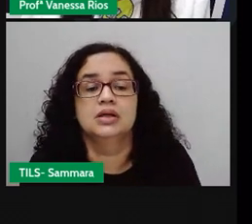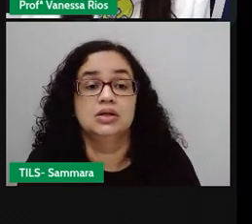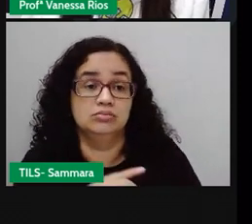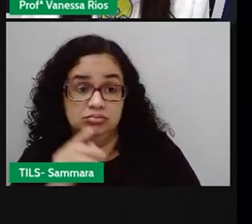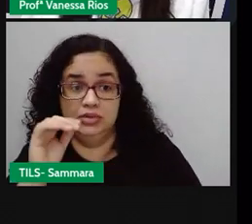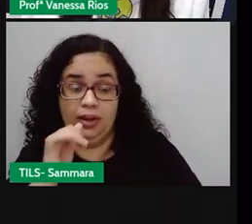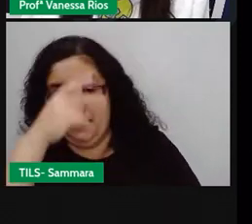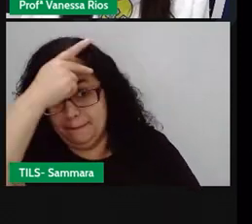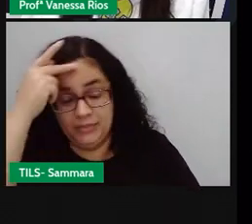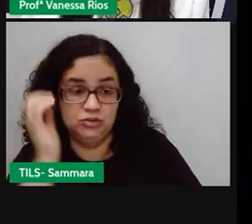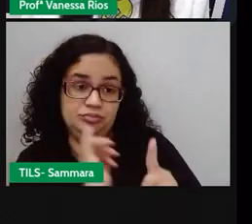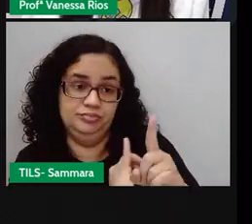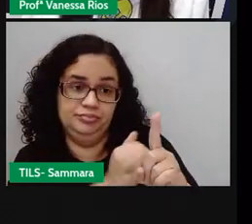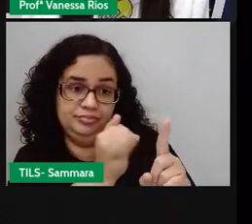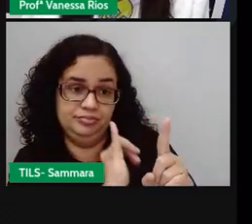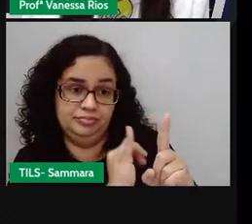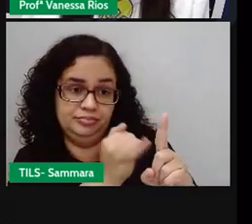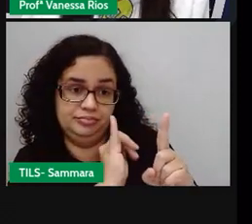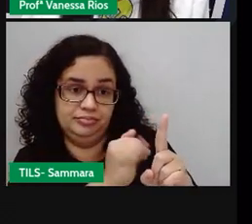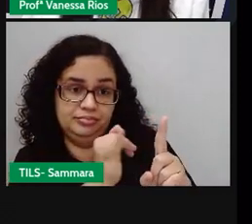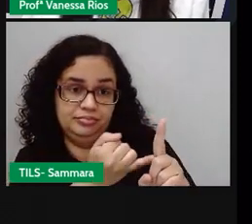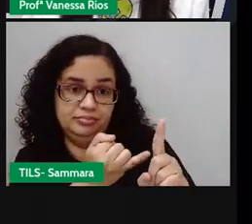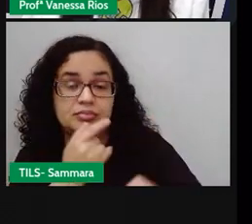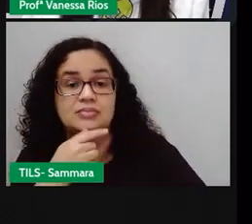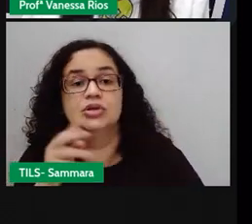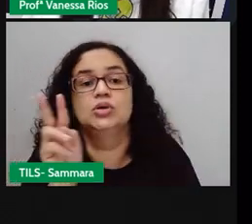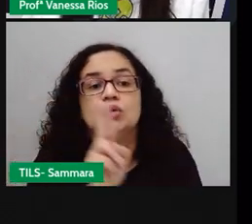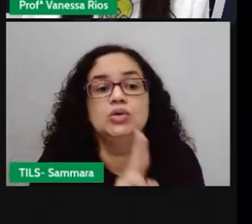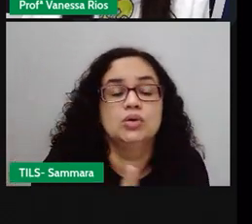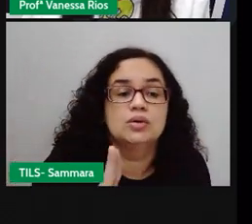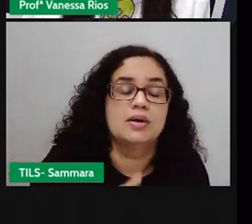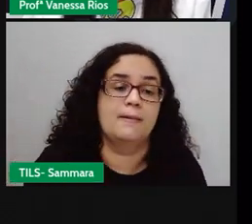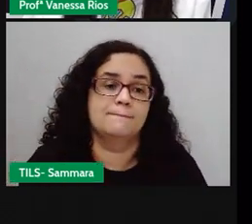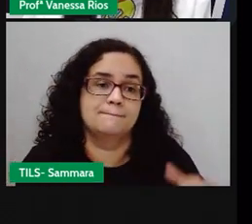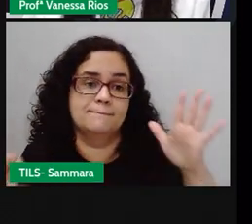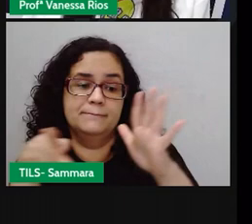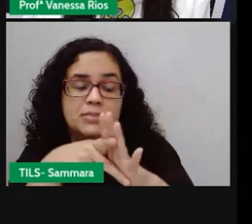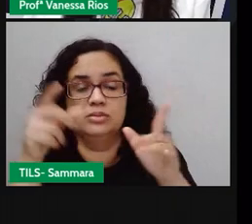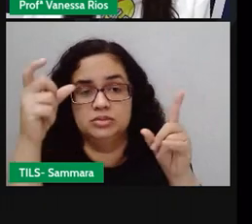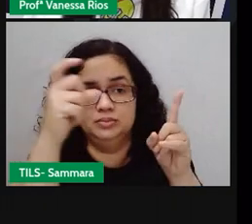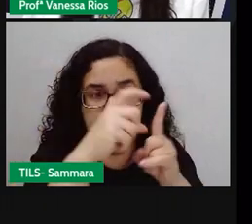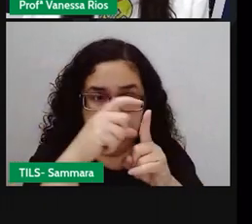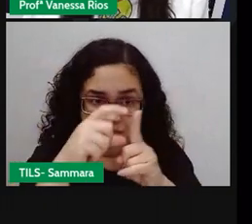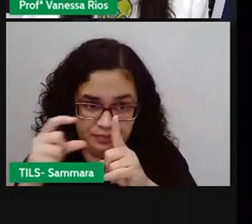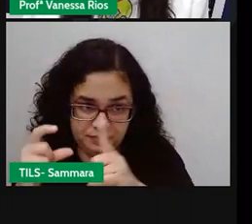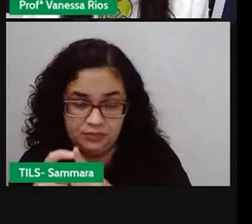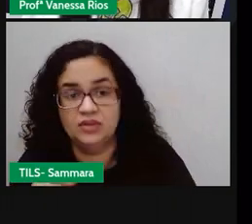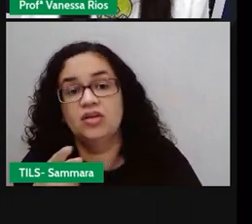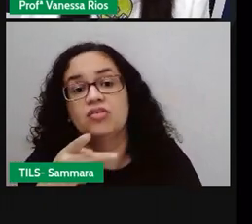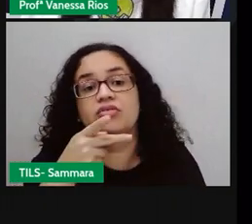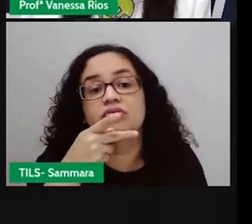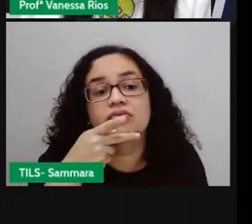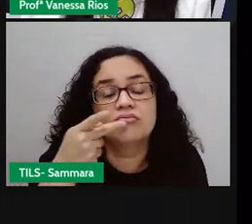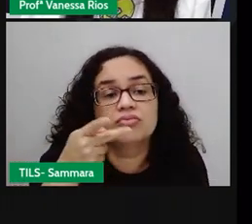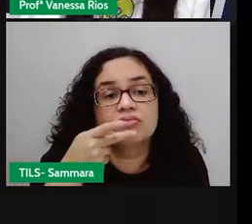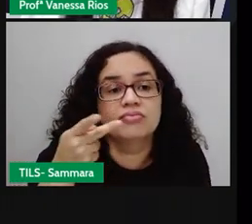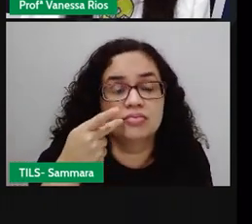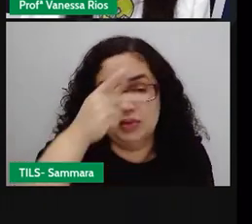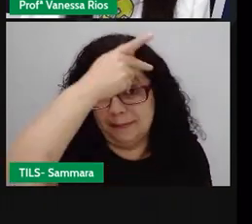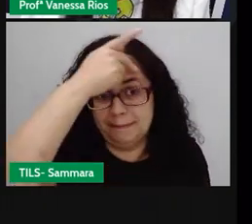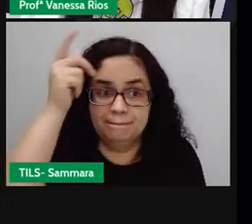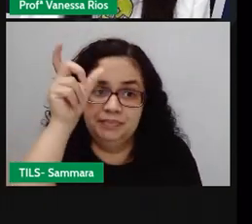intervenção do narrador no discurso ao utilizar as suas próprias palavras para reproduzir as falas das